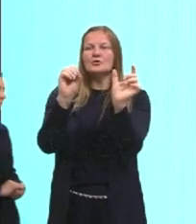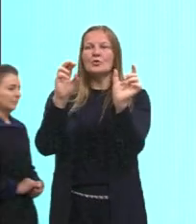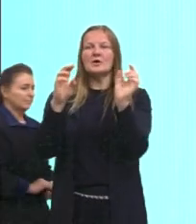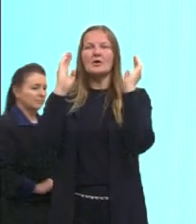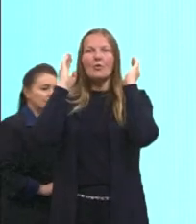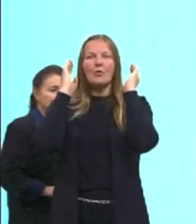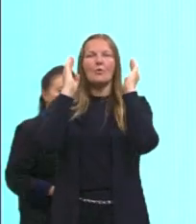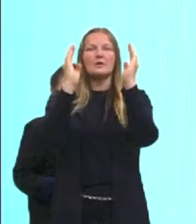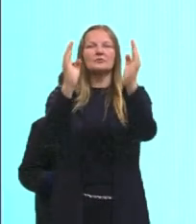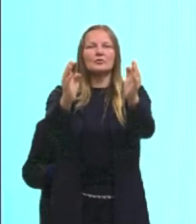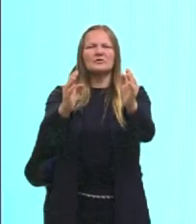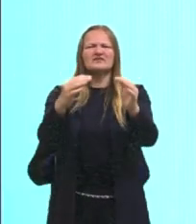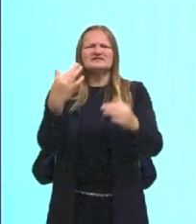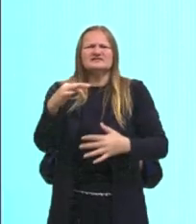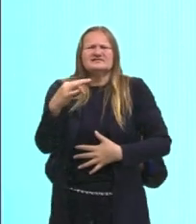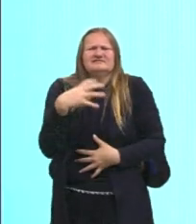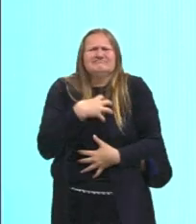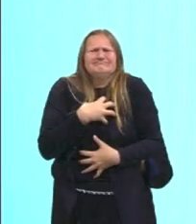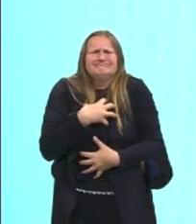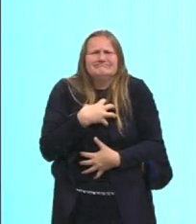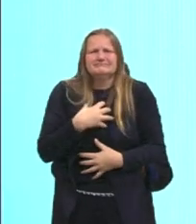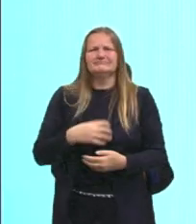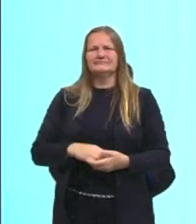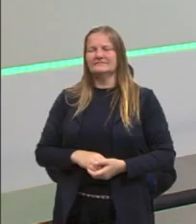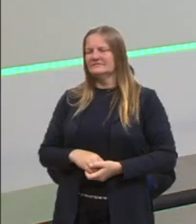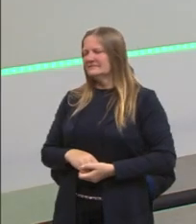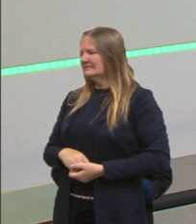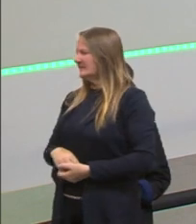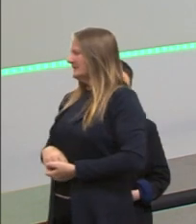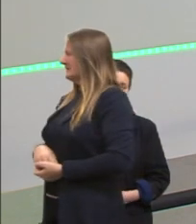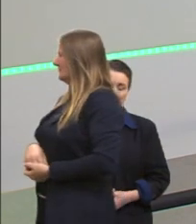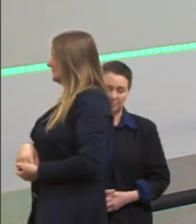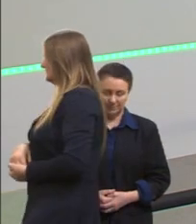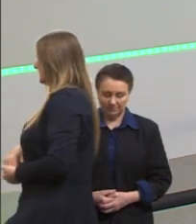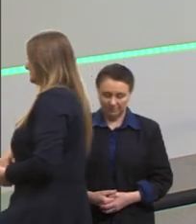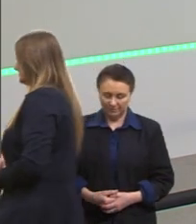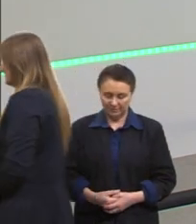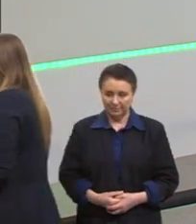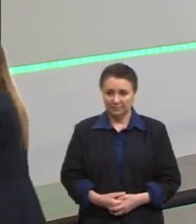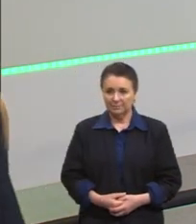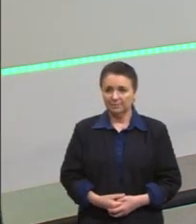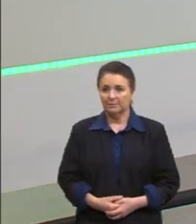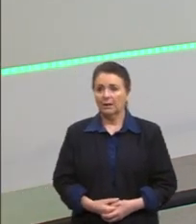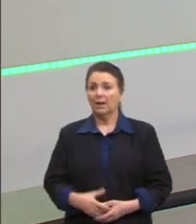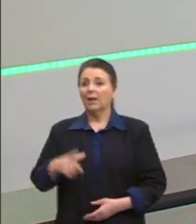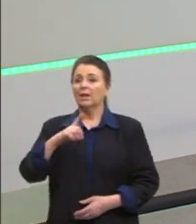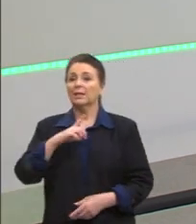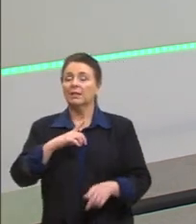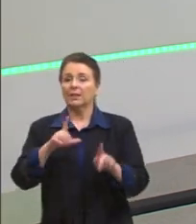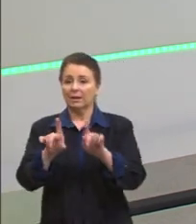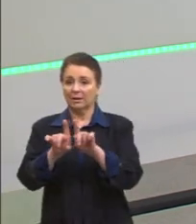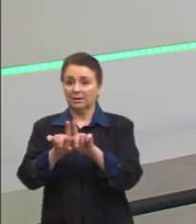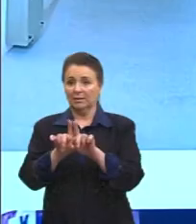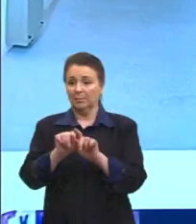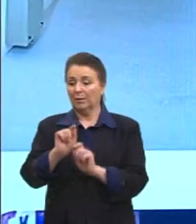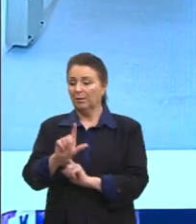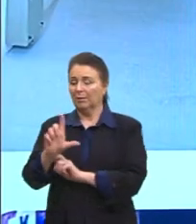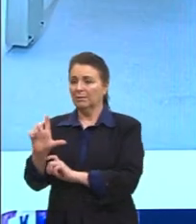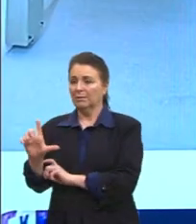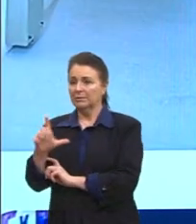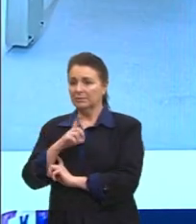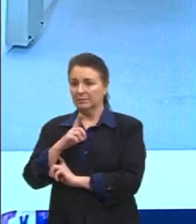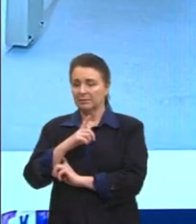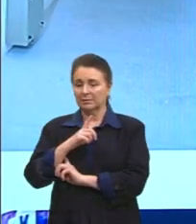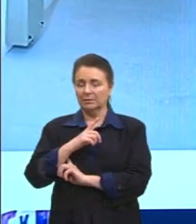da dor, né, retratando também em um período da artista. Nós temos ao lado aqui também uma